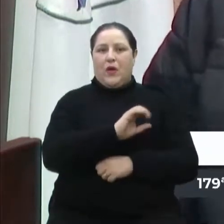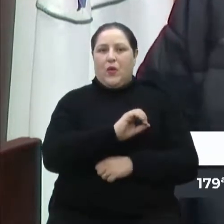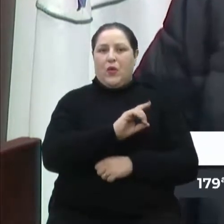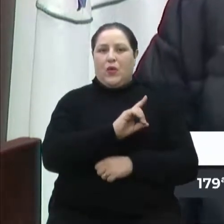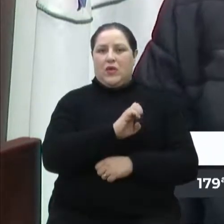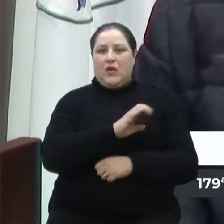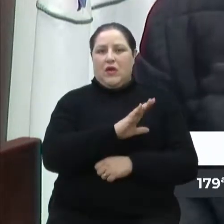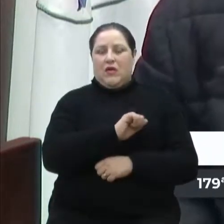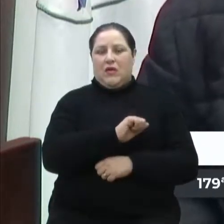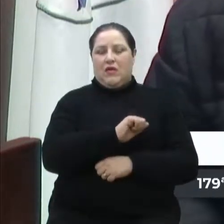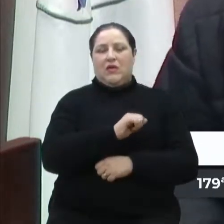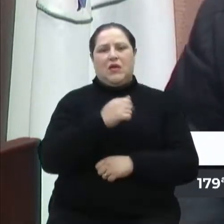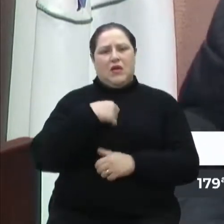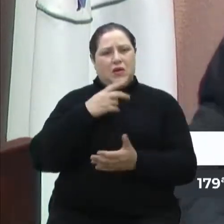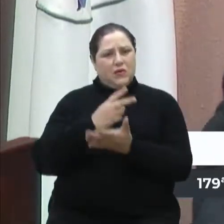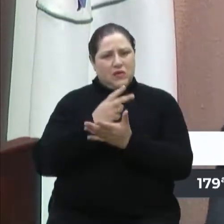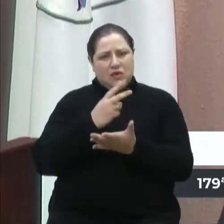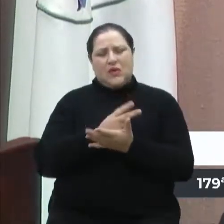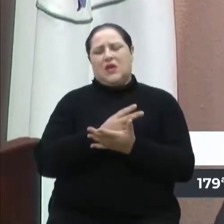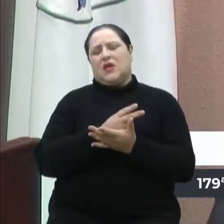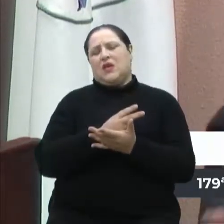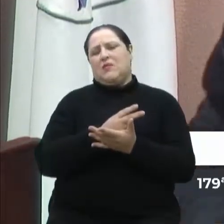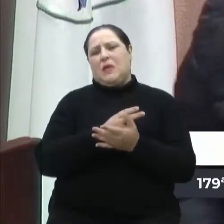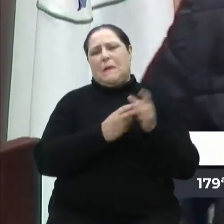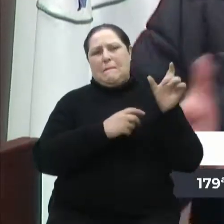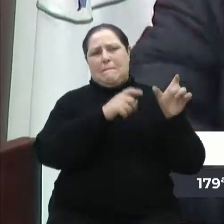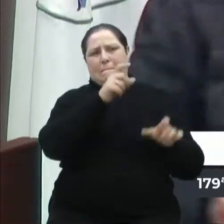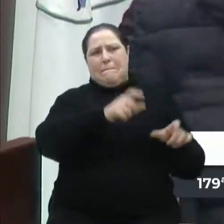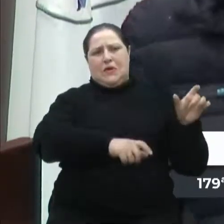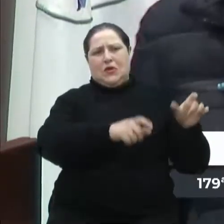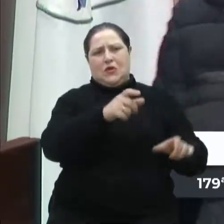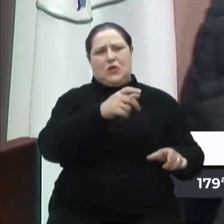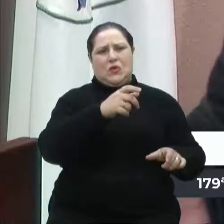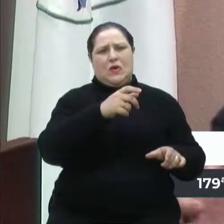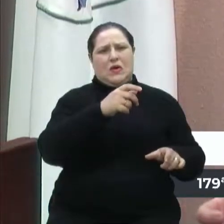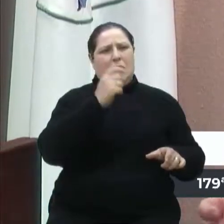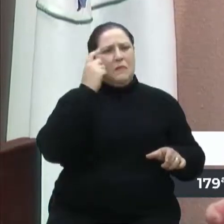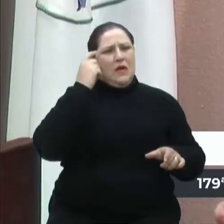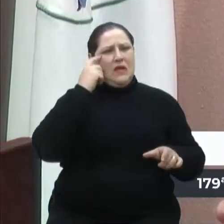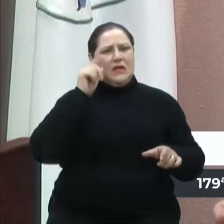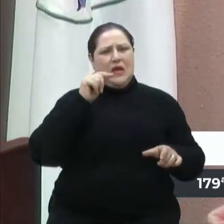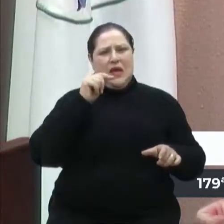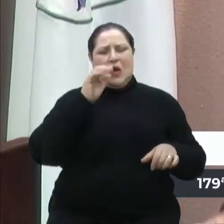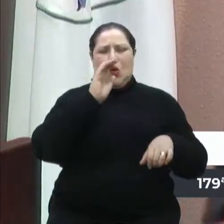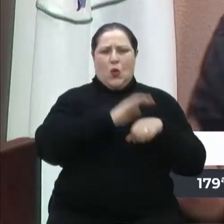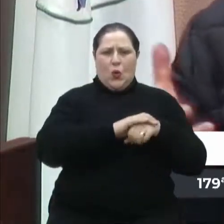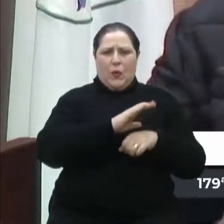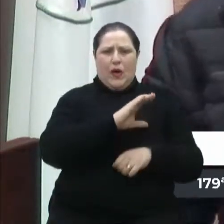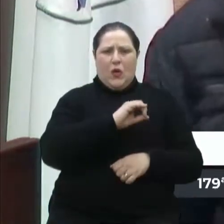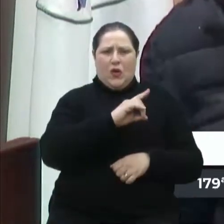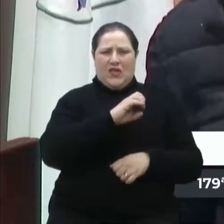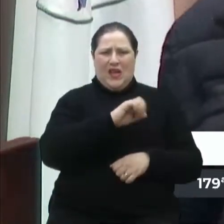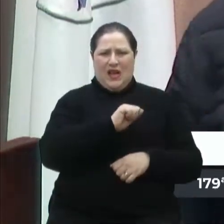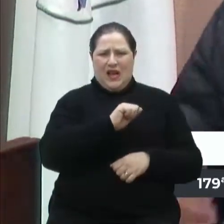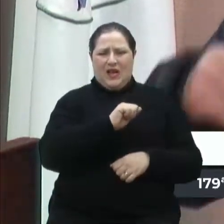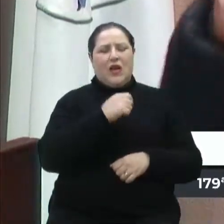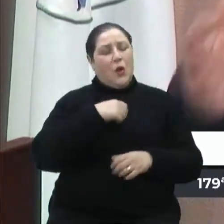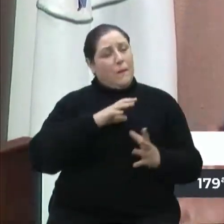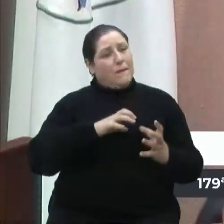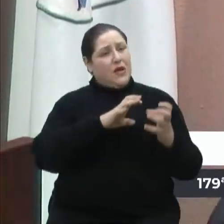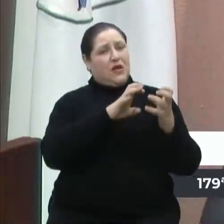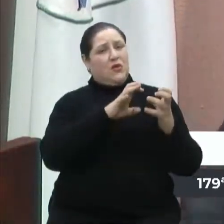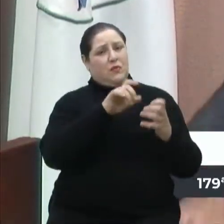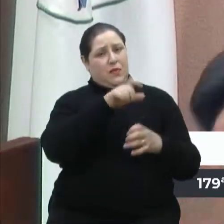Eu tenho aqui brigado com pessoas que acham que a codeca tem culpa dos lixões. Então a Semana do Meio Ambiente vai ter